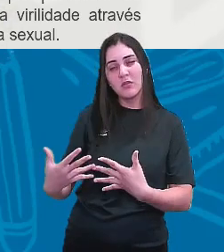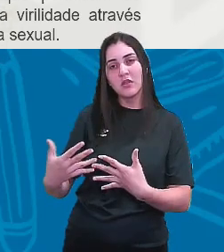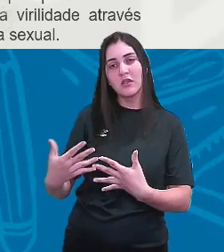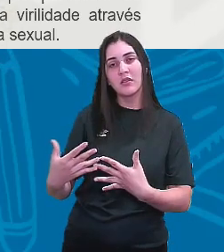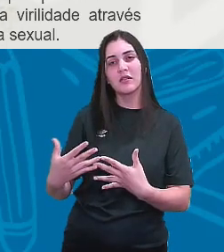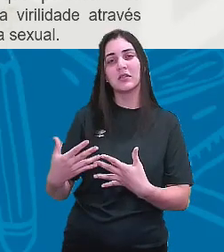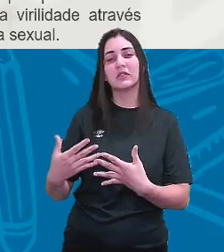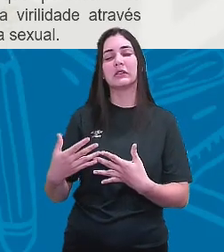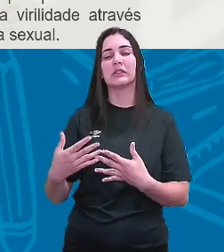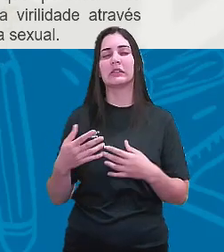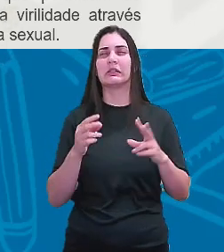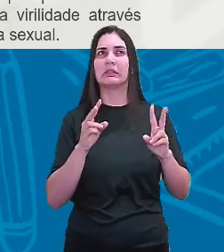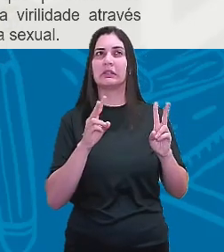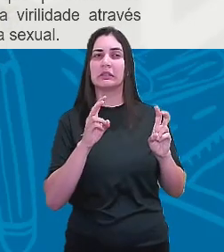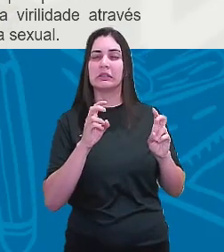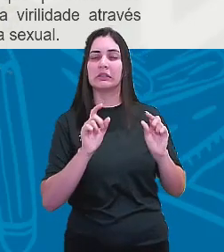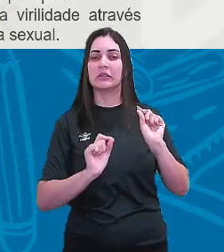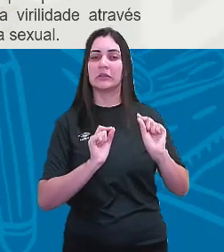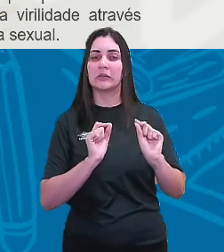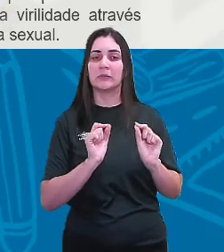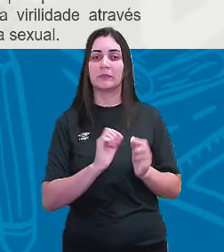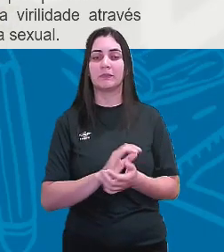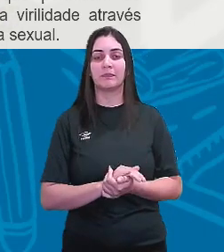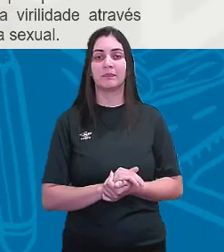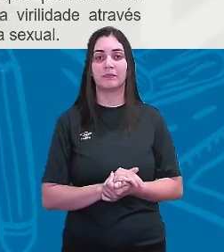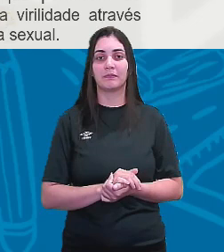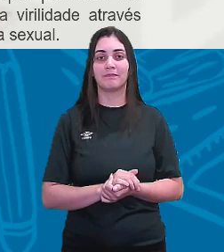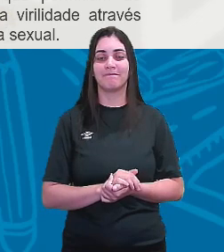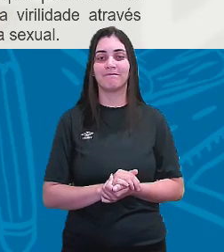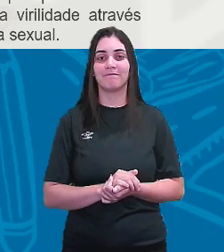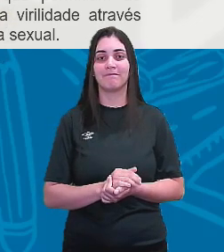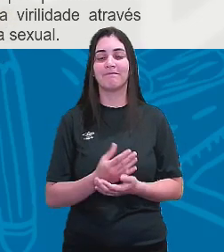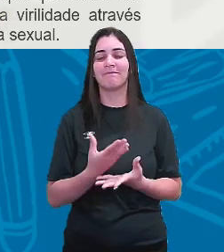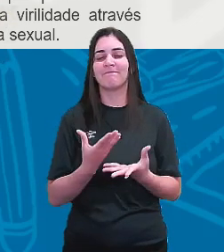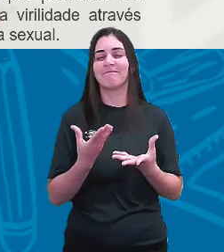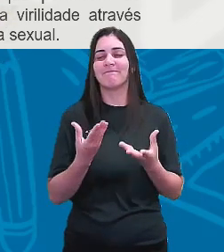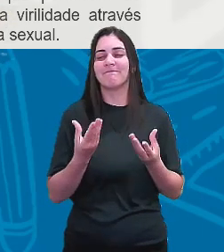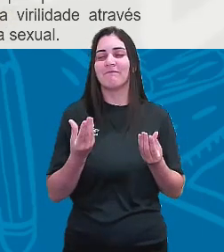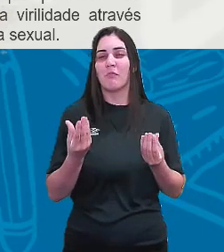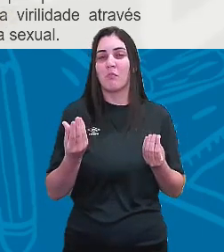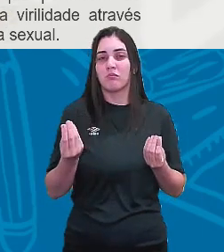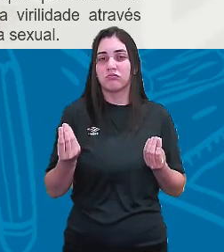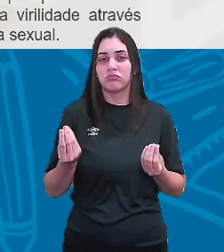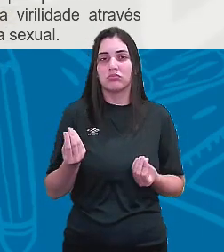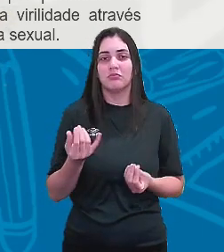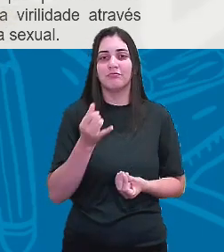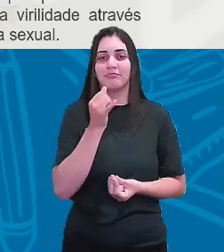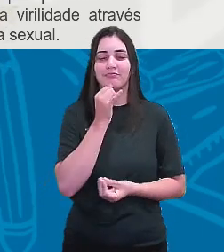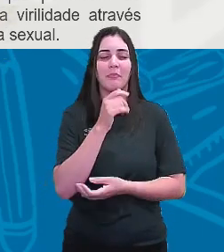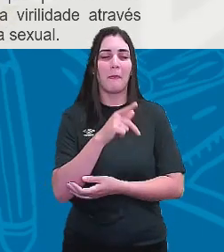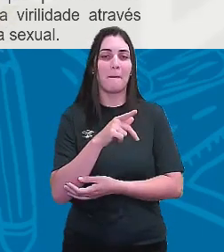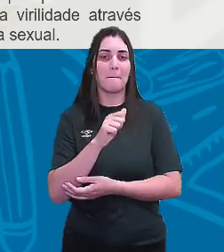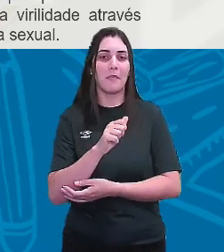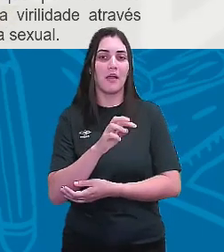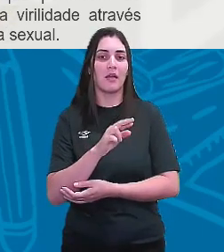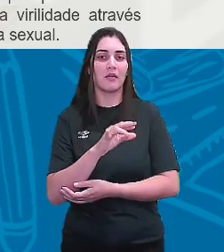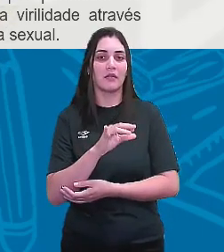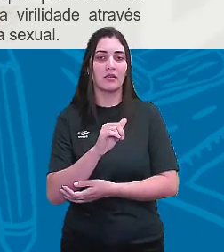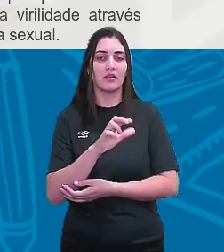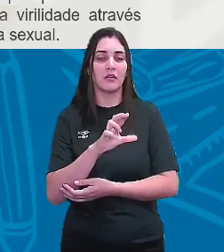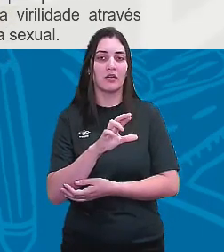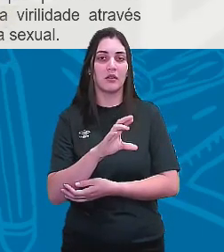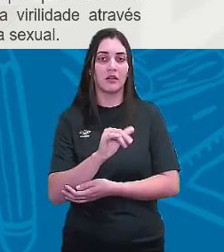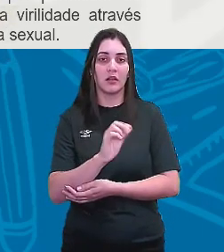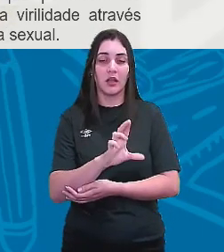muito, muito, muito patriarcal e talvez por isso hoje